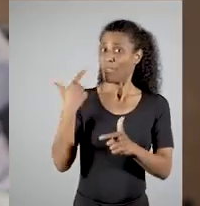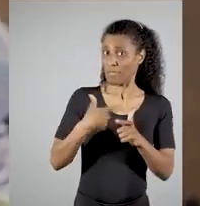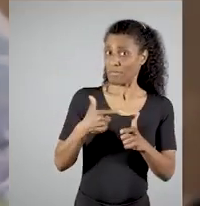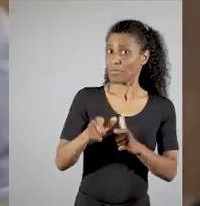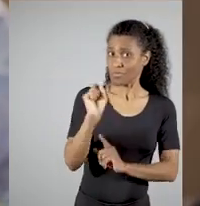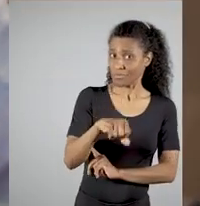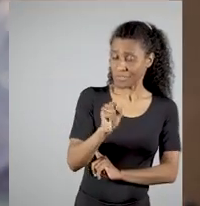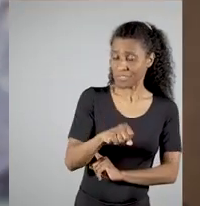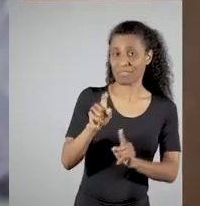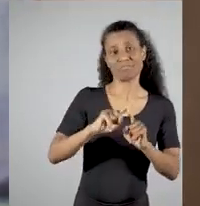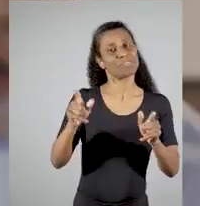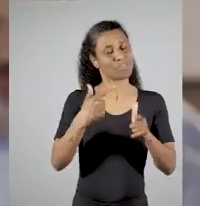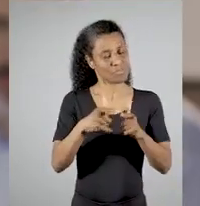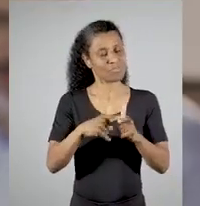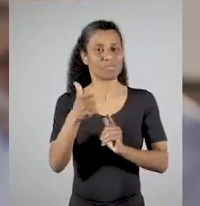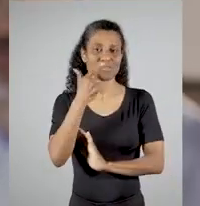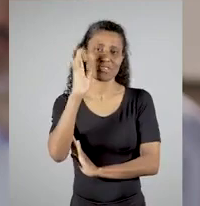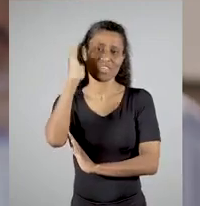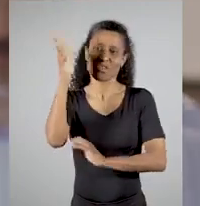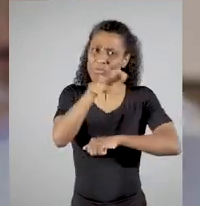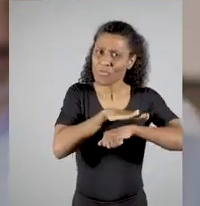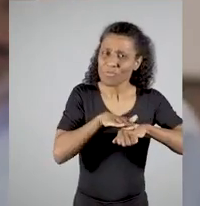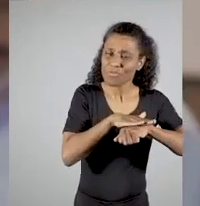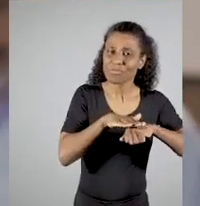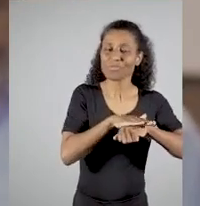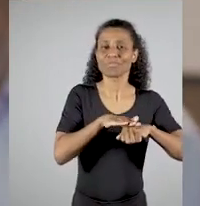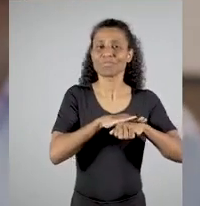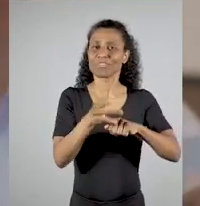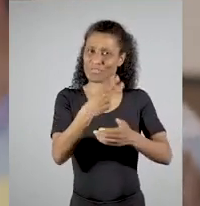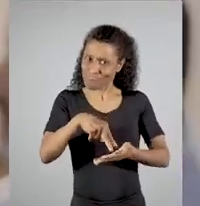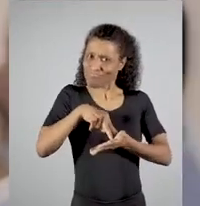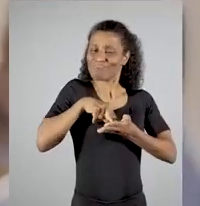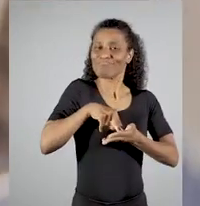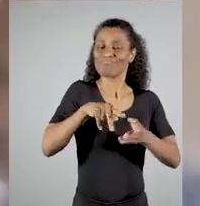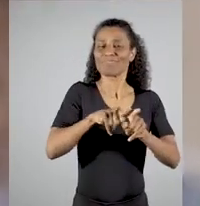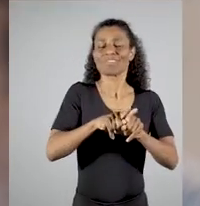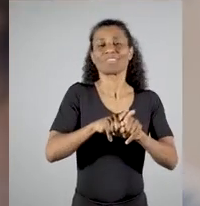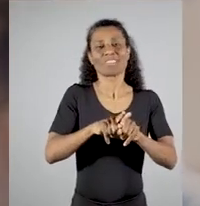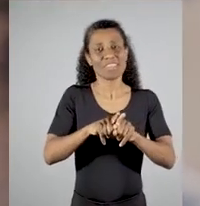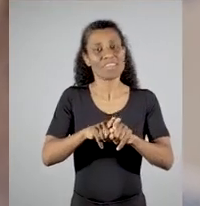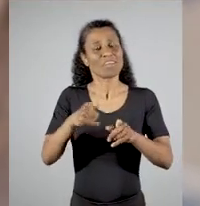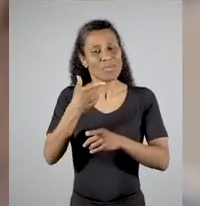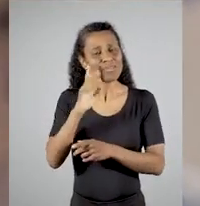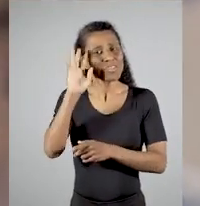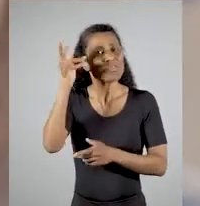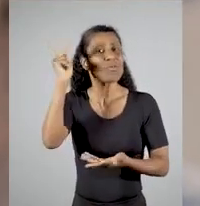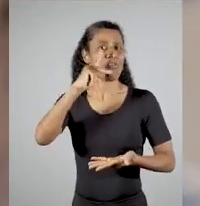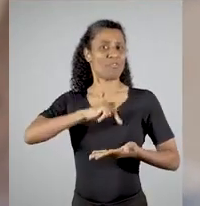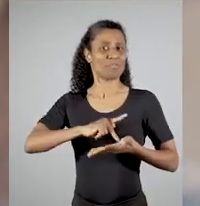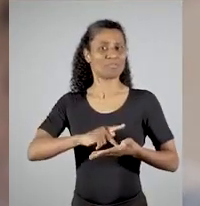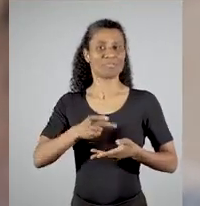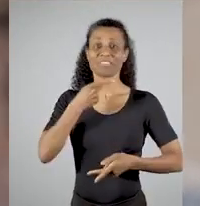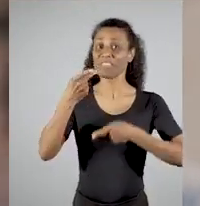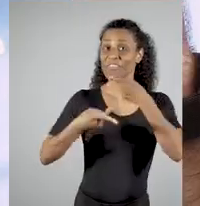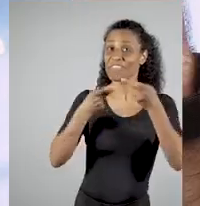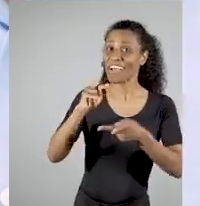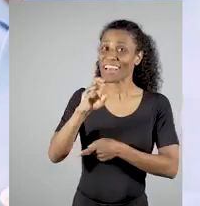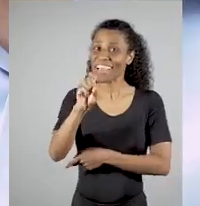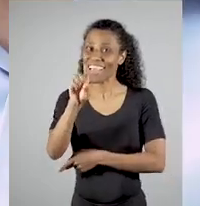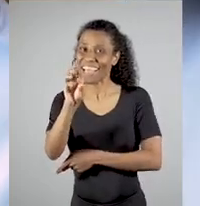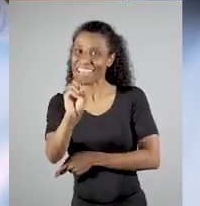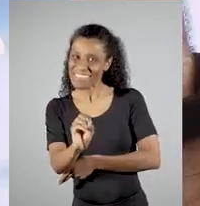Porto Alegre tem problemas, mas esses problemas se resolvem com diálogo, pulso firme e soluções de verdade.